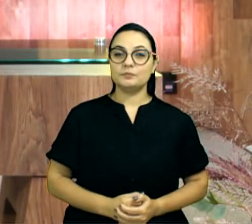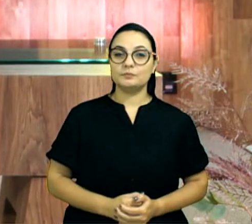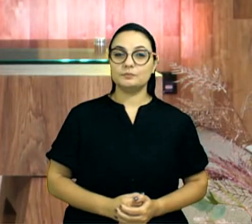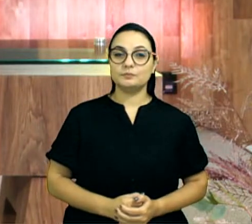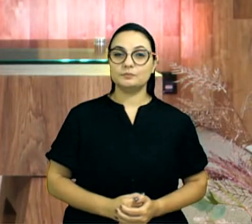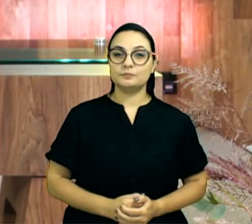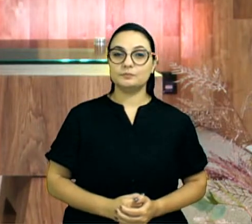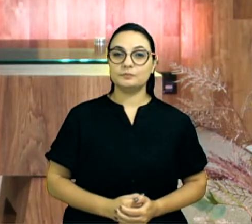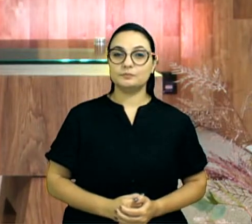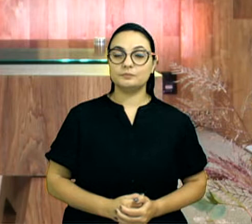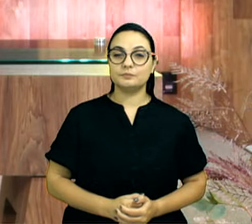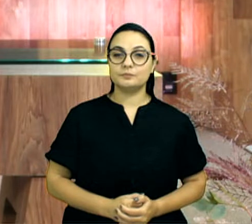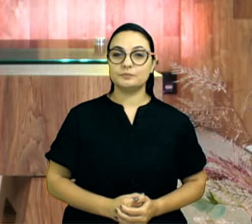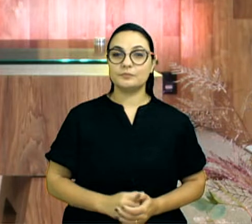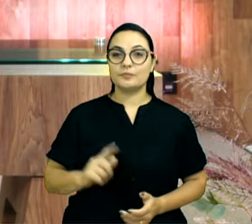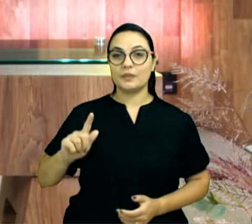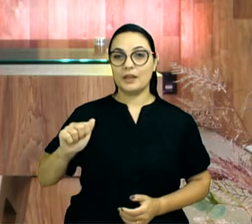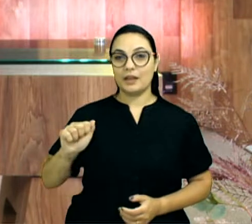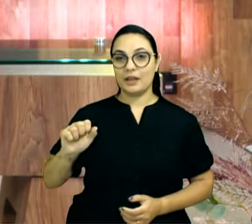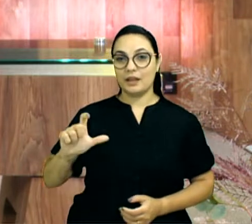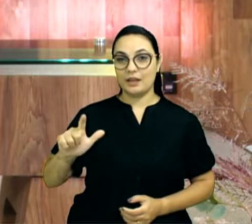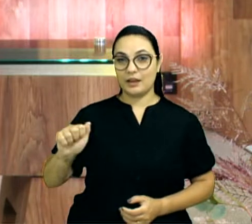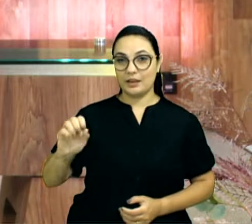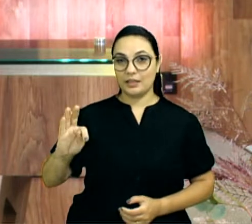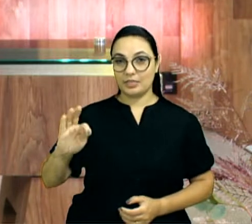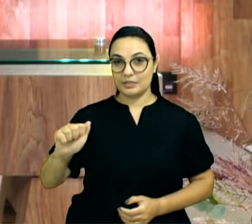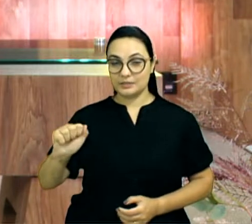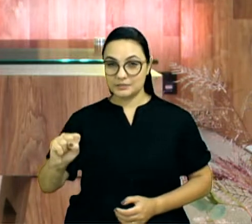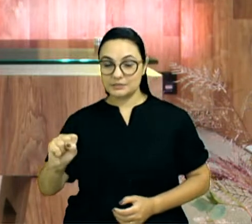Gálatas 5, 13 e 14.